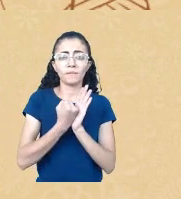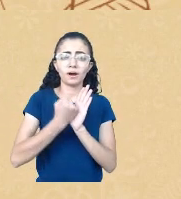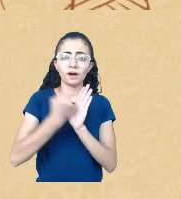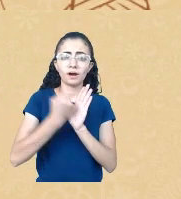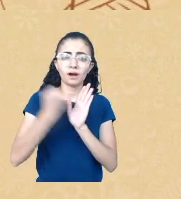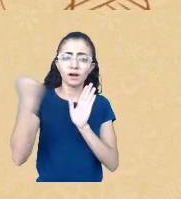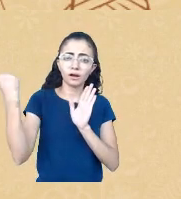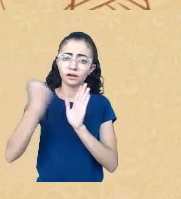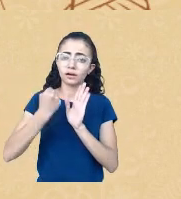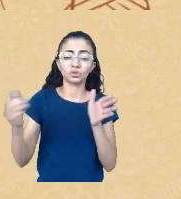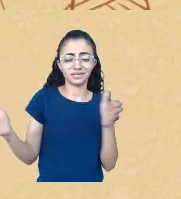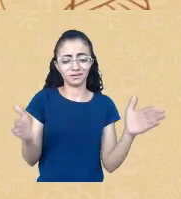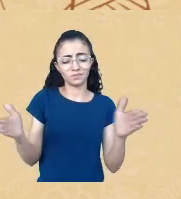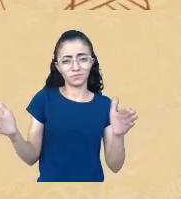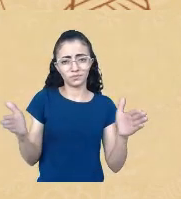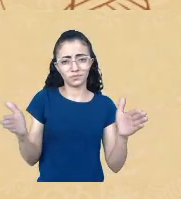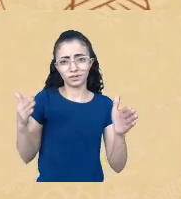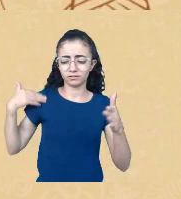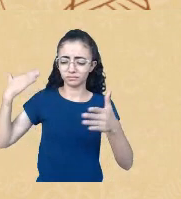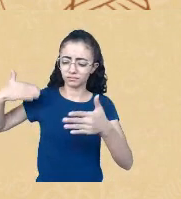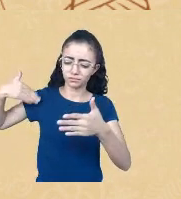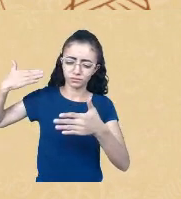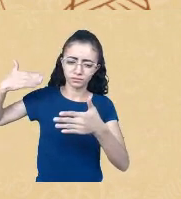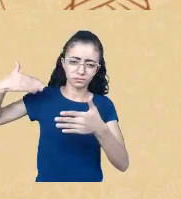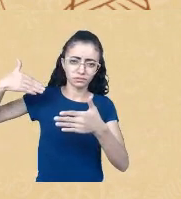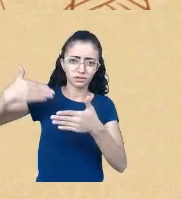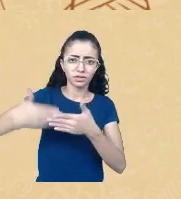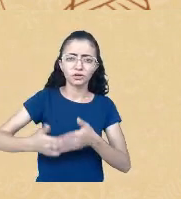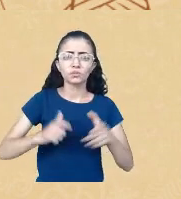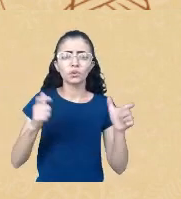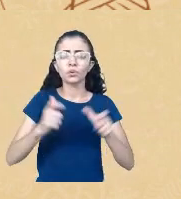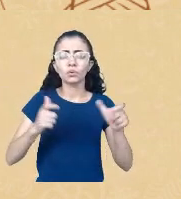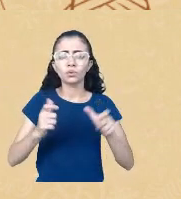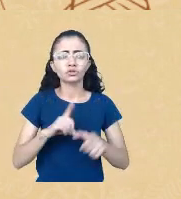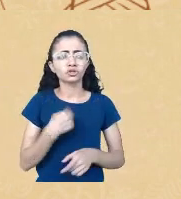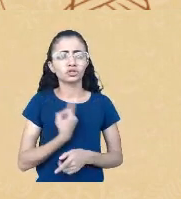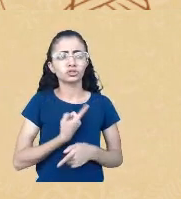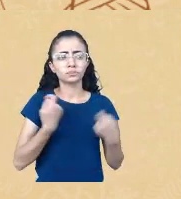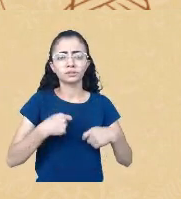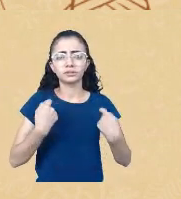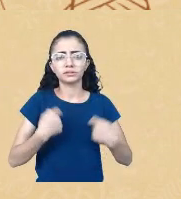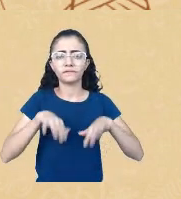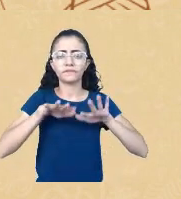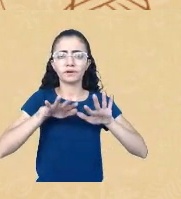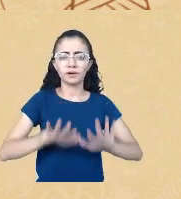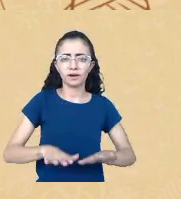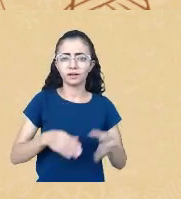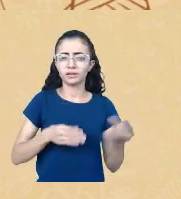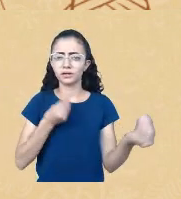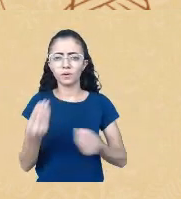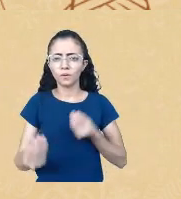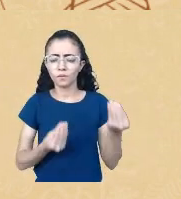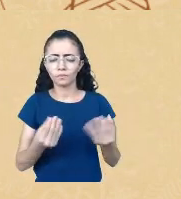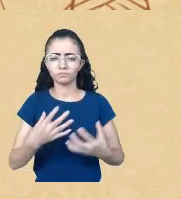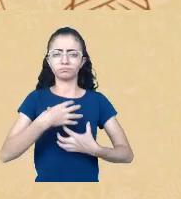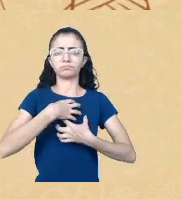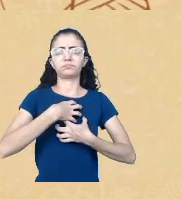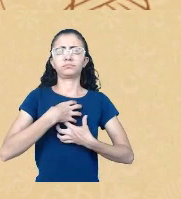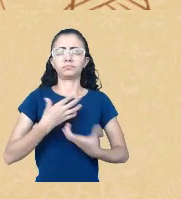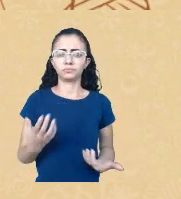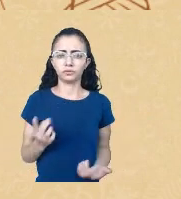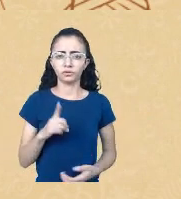marco espacial. É onde a gente deve estar, de que forma e como, né. Então, quando se estranha a nossa presença nas cidades